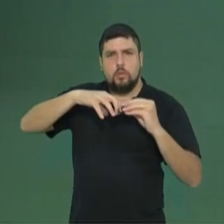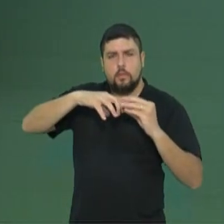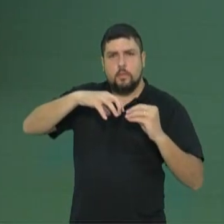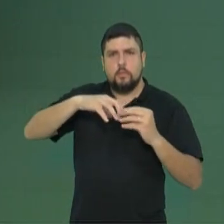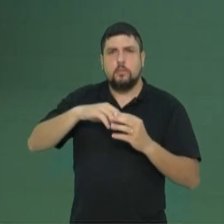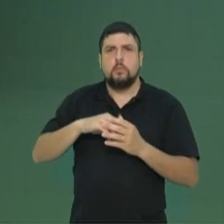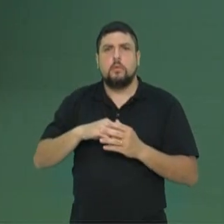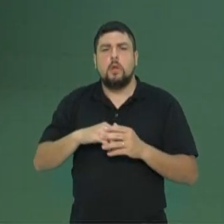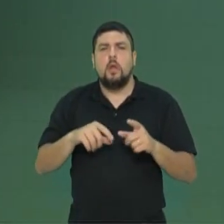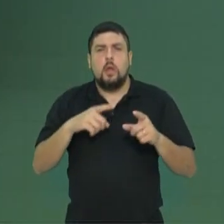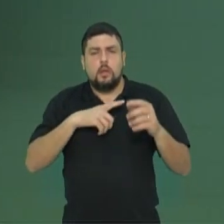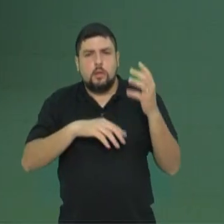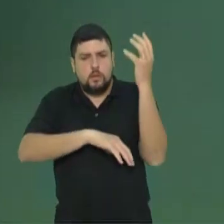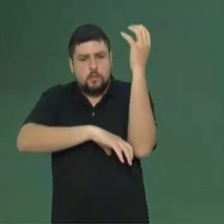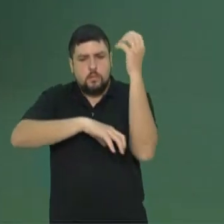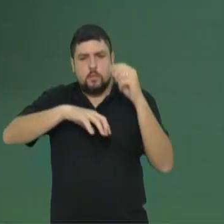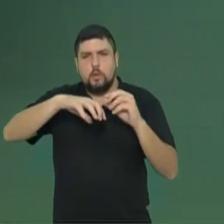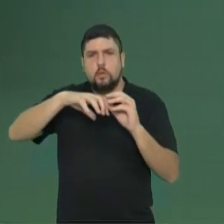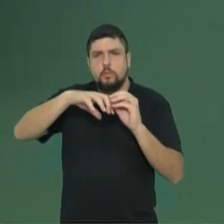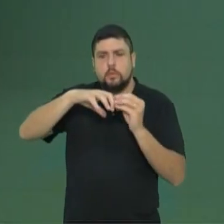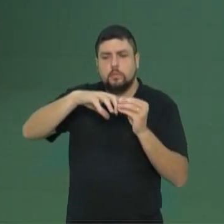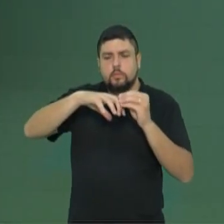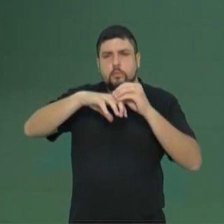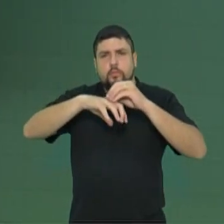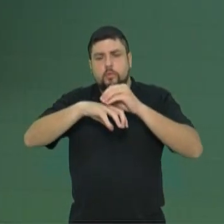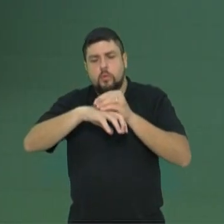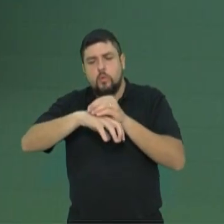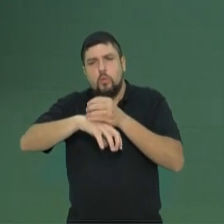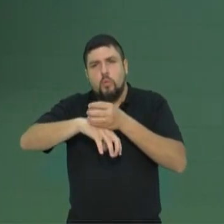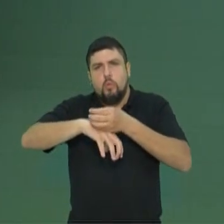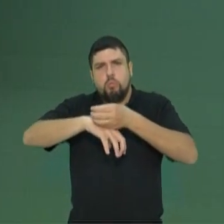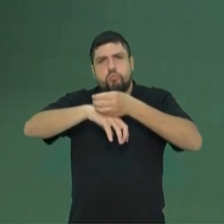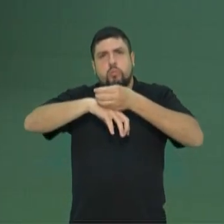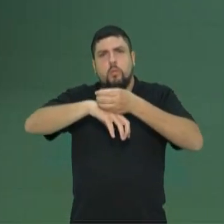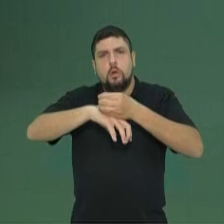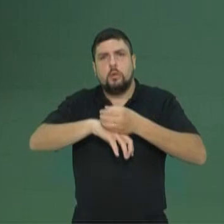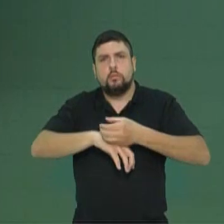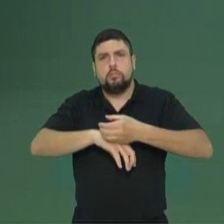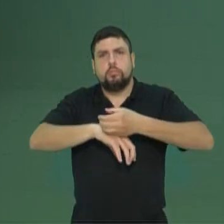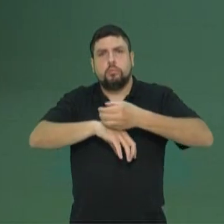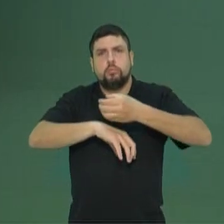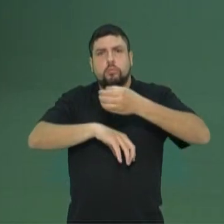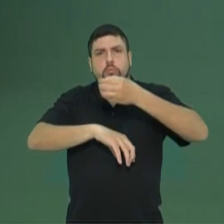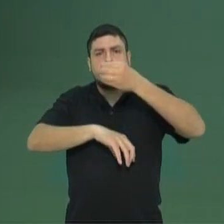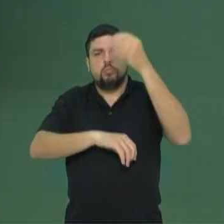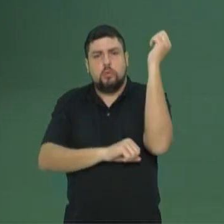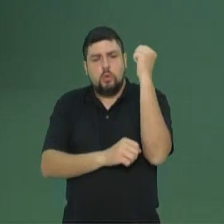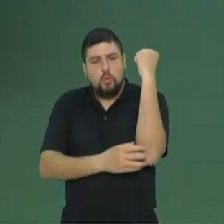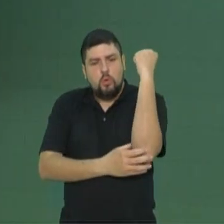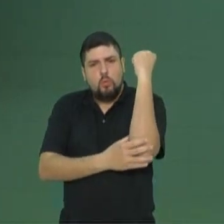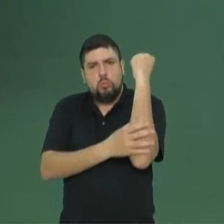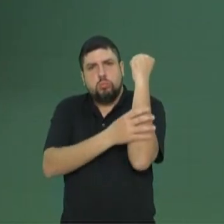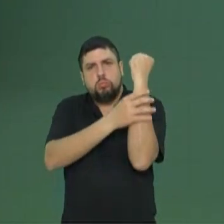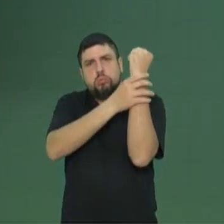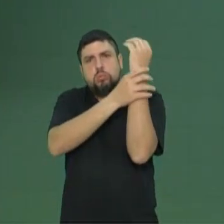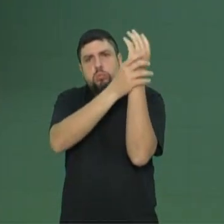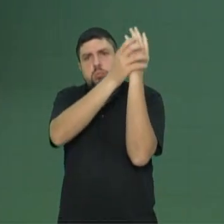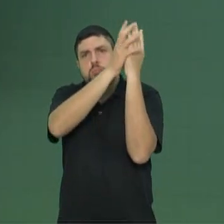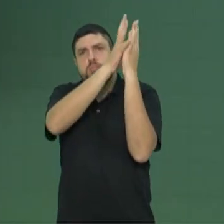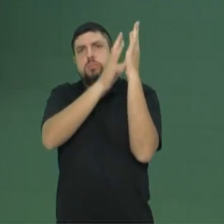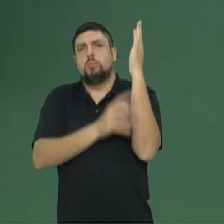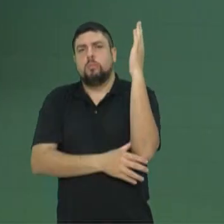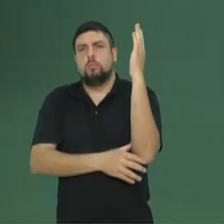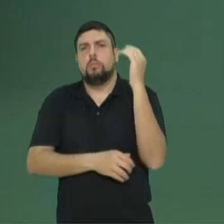espaço entre a pilífera. E a zona de crescimento, a coifa e cálipta. Que é onde protege o meristema que está se multiplicando e a raiz